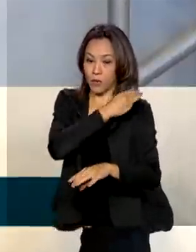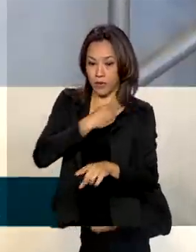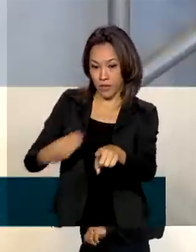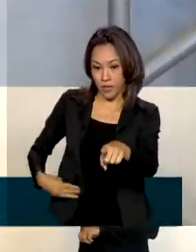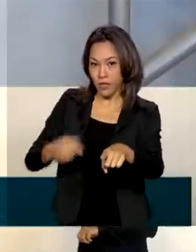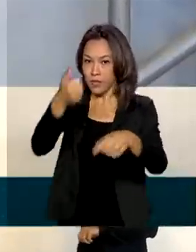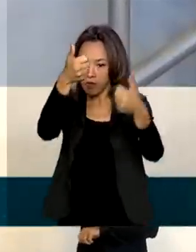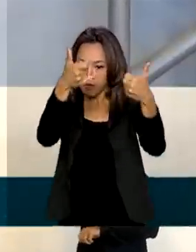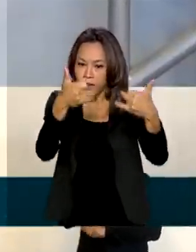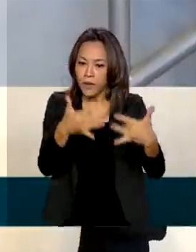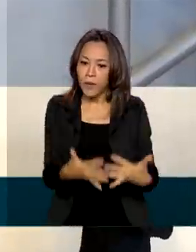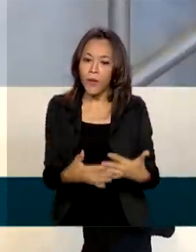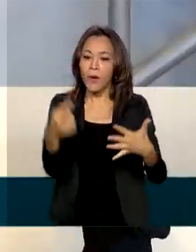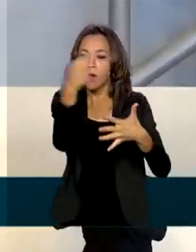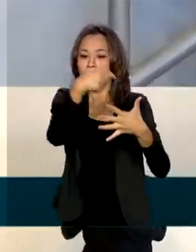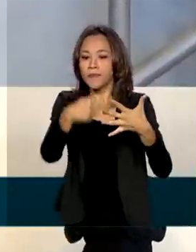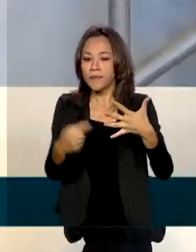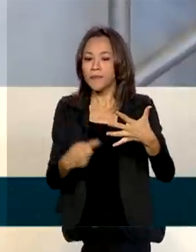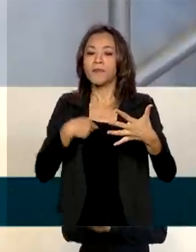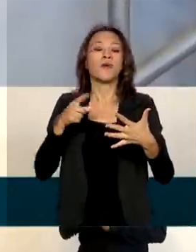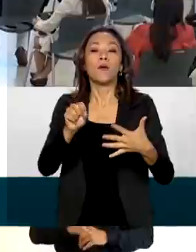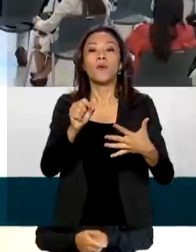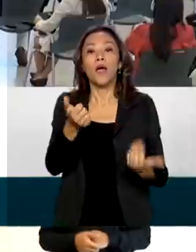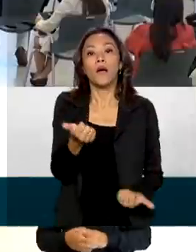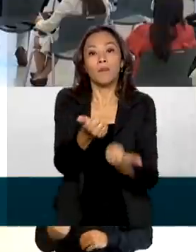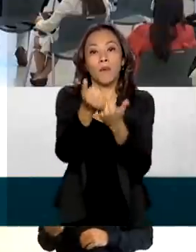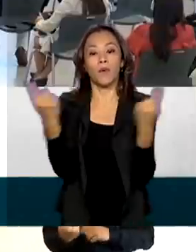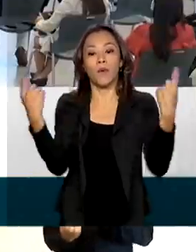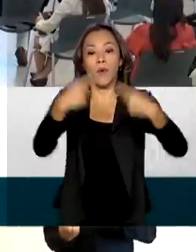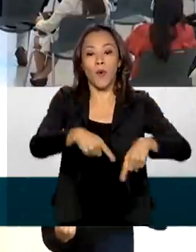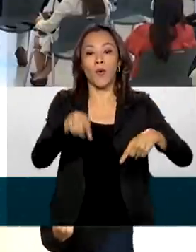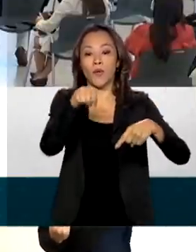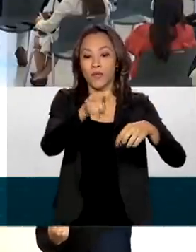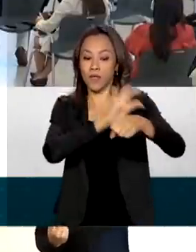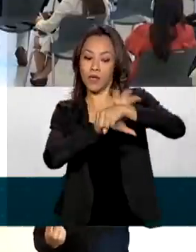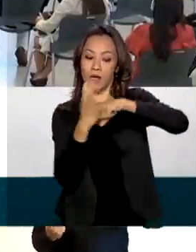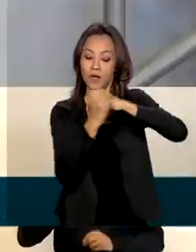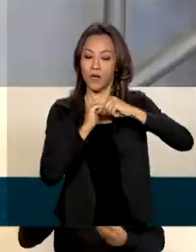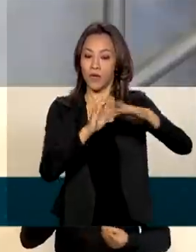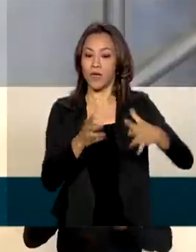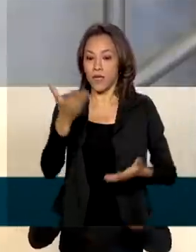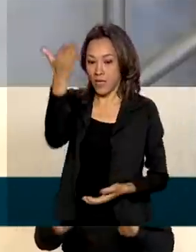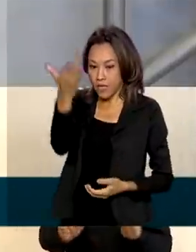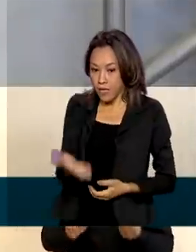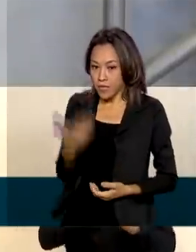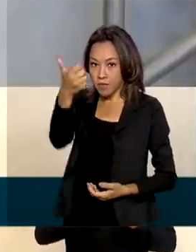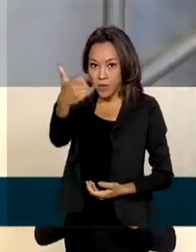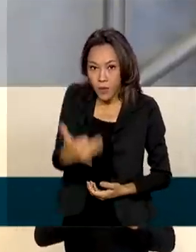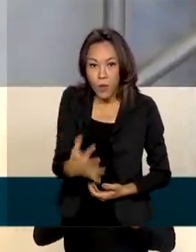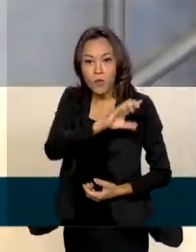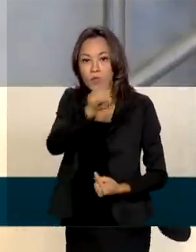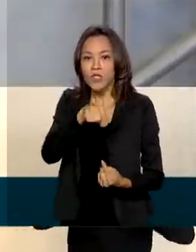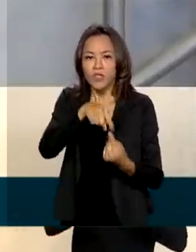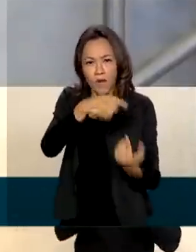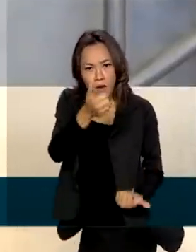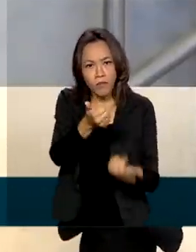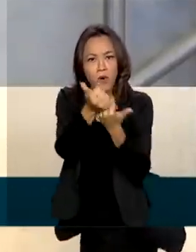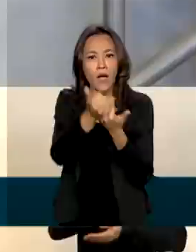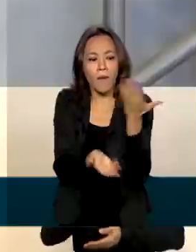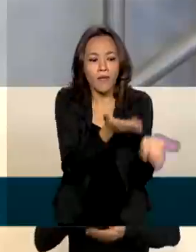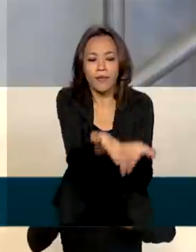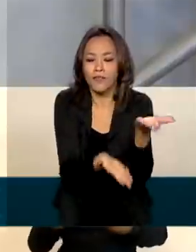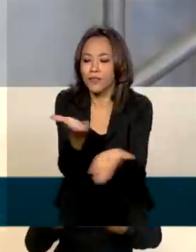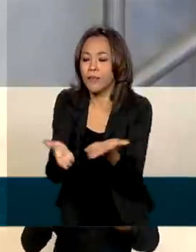ações de apoio para o combate à Covid-19 no Estado. Eduardo Pazuello disse que o objetivo é reforçar o atendimento nas unidades